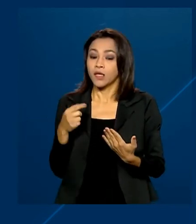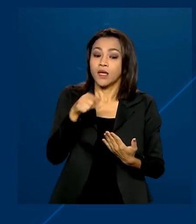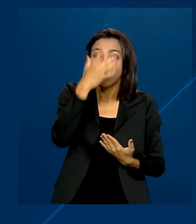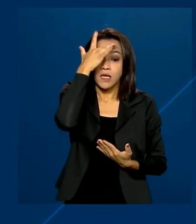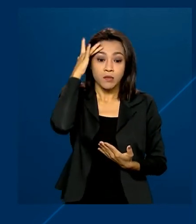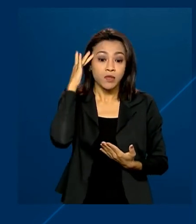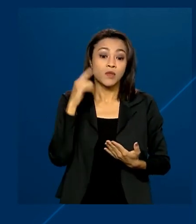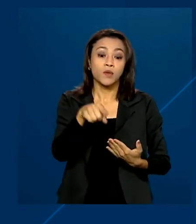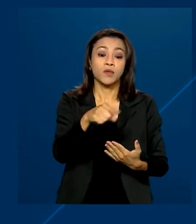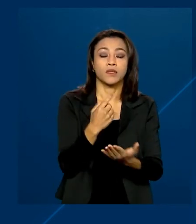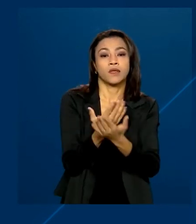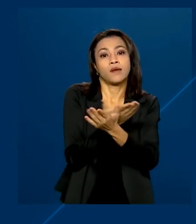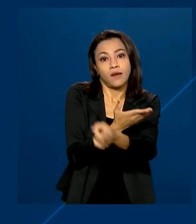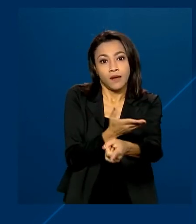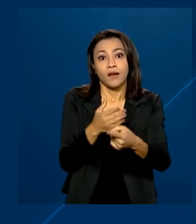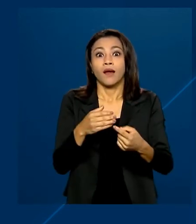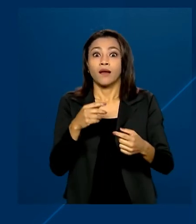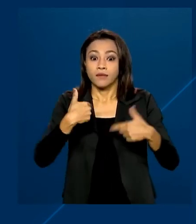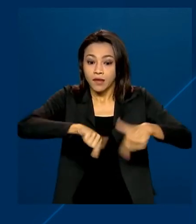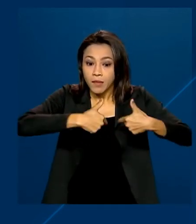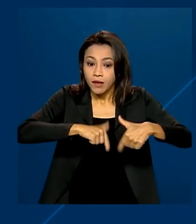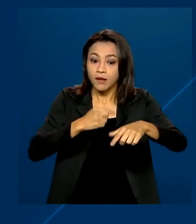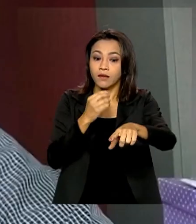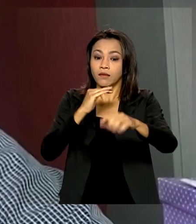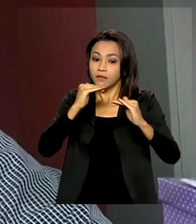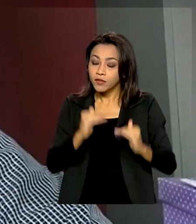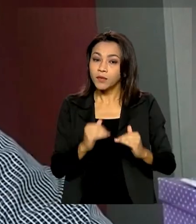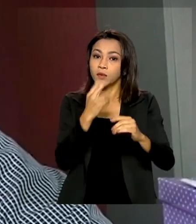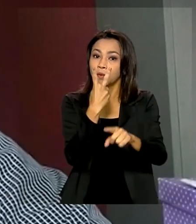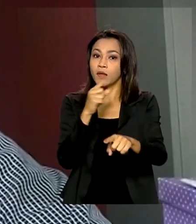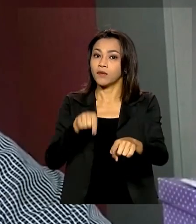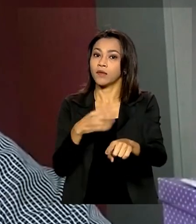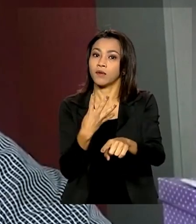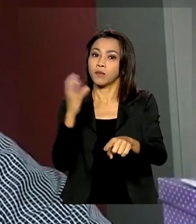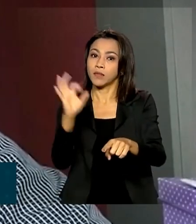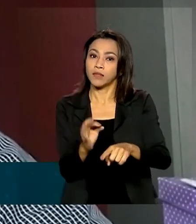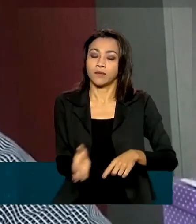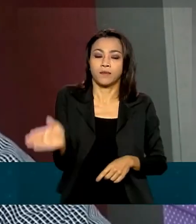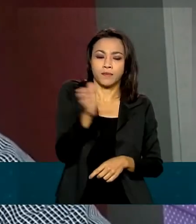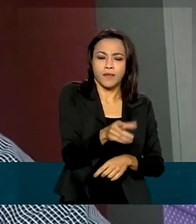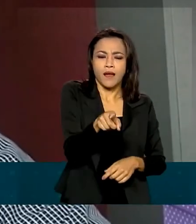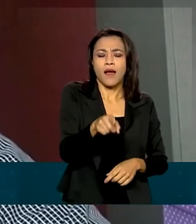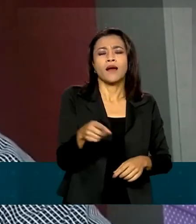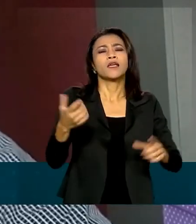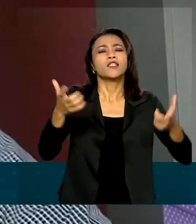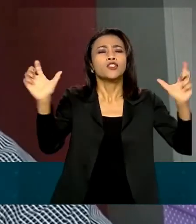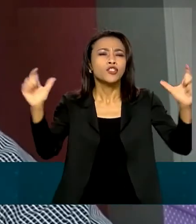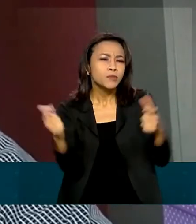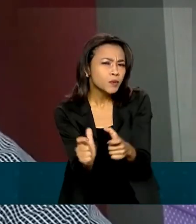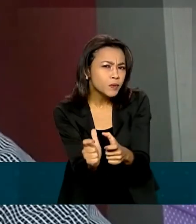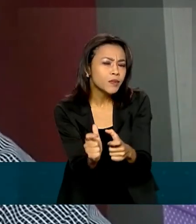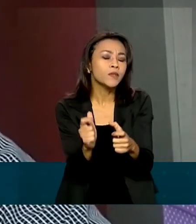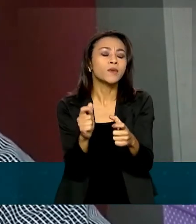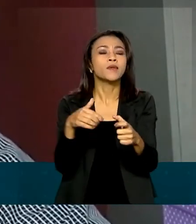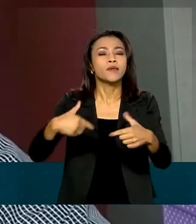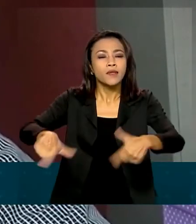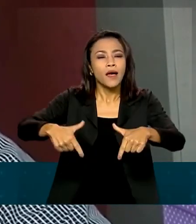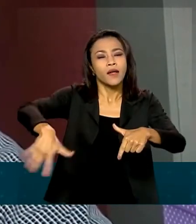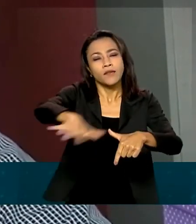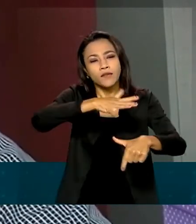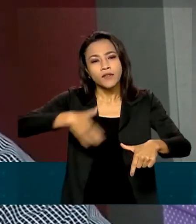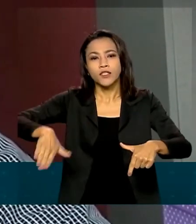recuou 2,4%. As atividades que mais contribuíram para a queda de pessoas ocupadas foram as de serviços de